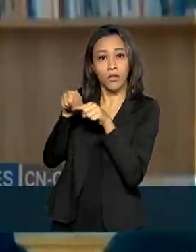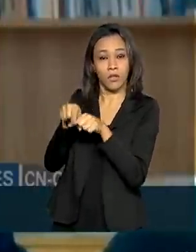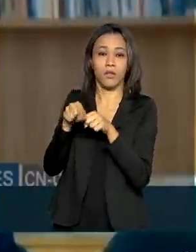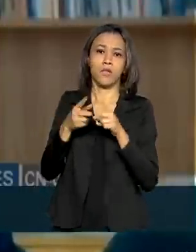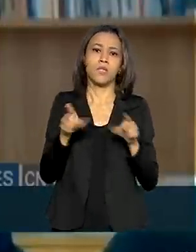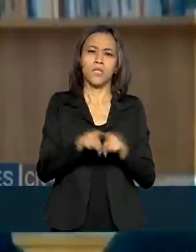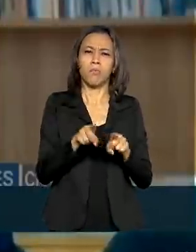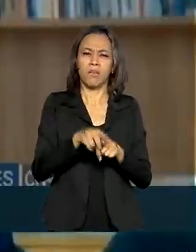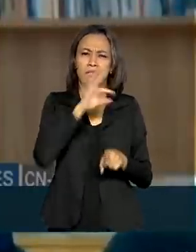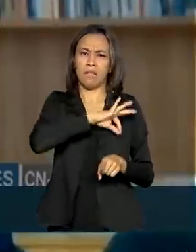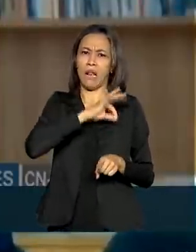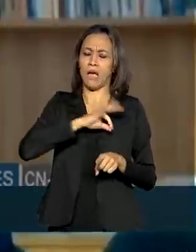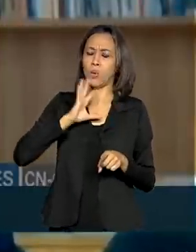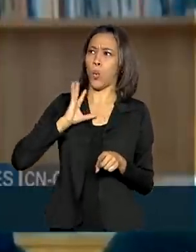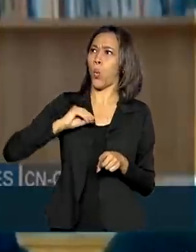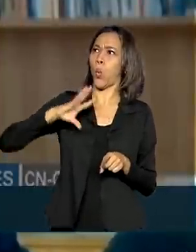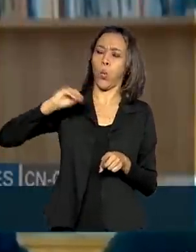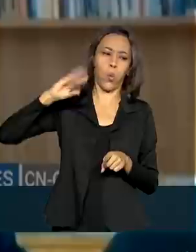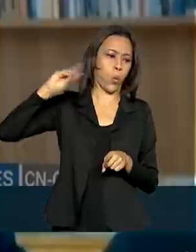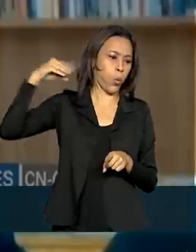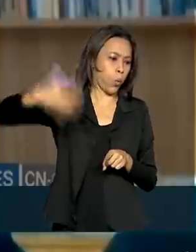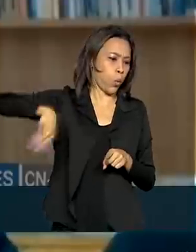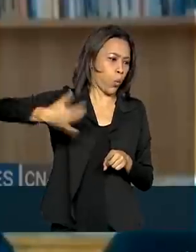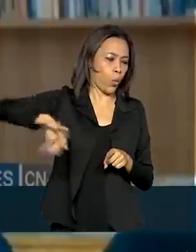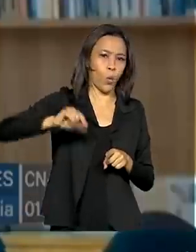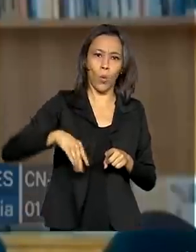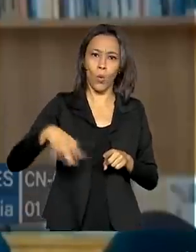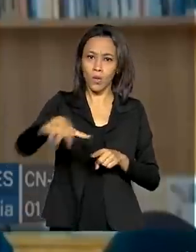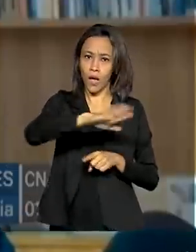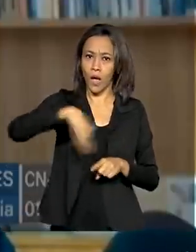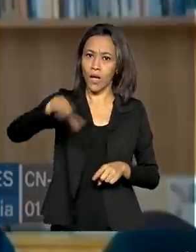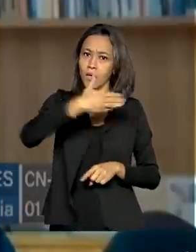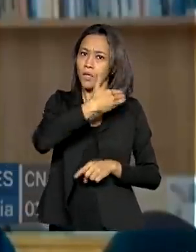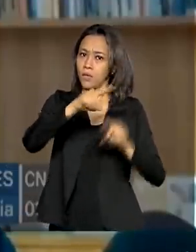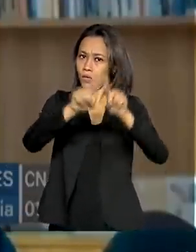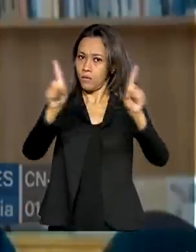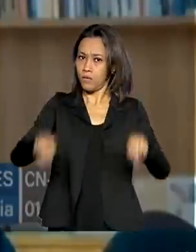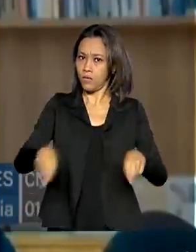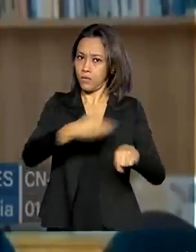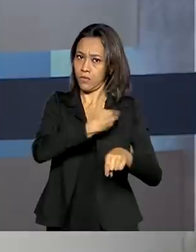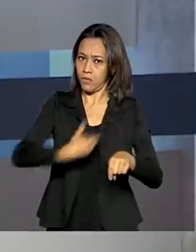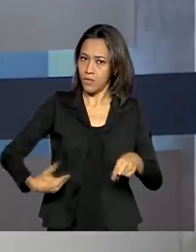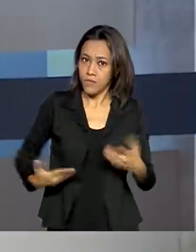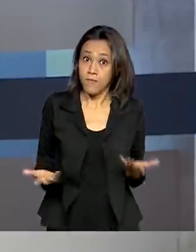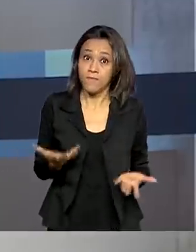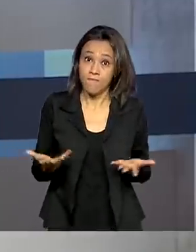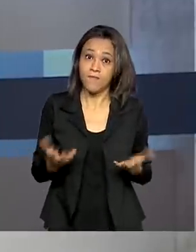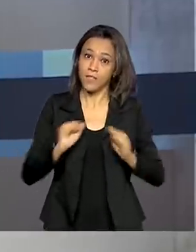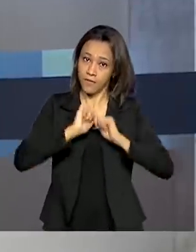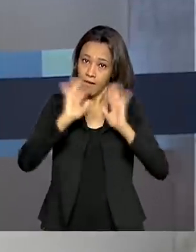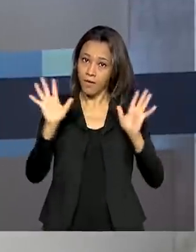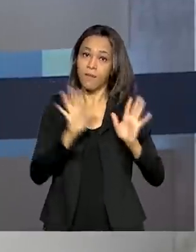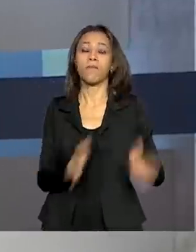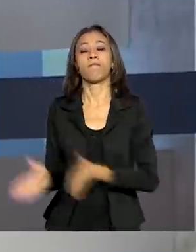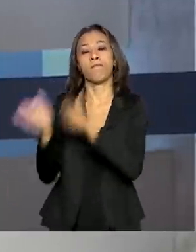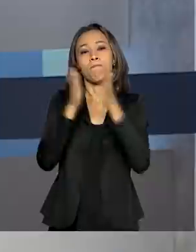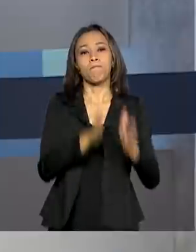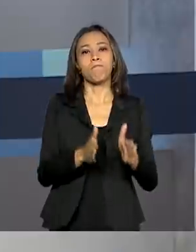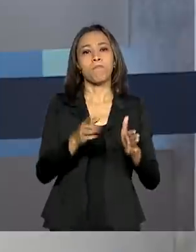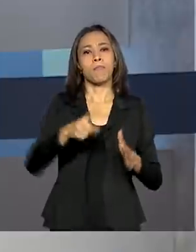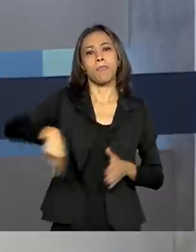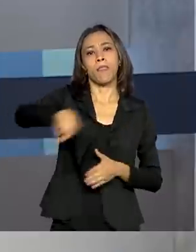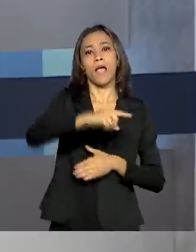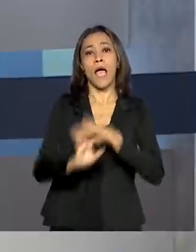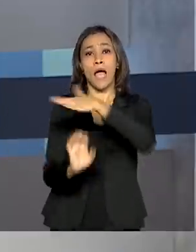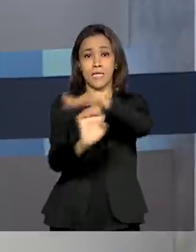salários, salários astronômicos, setor público, tudo isso vai ficando cada vez mais claro, transparente. As empresas brasileiras